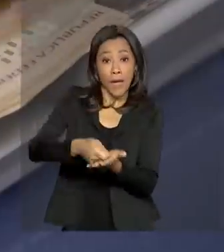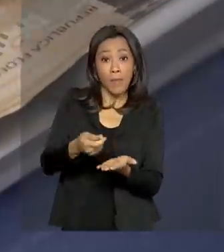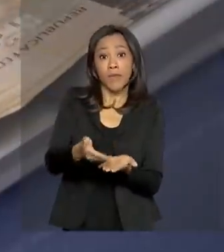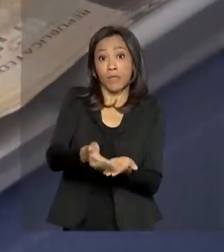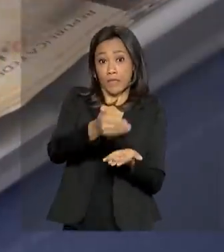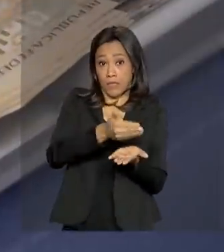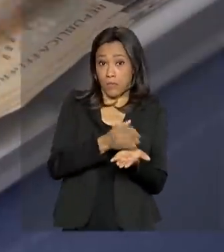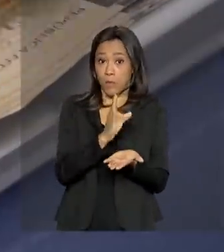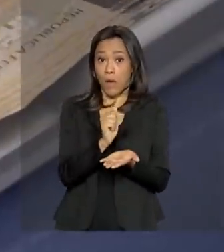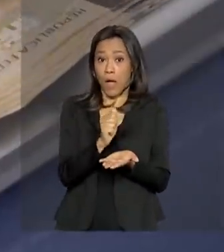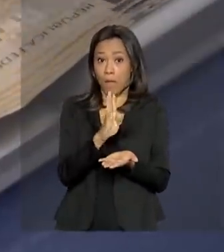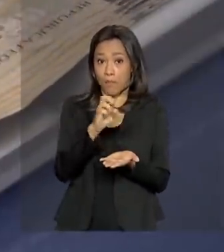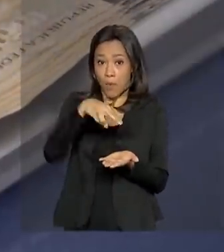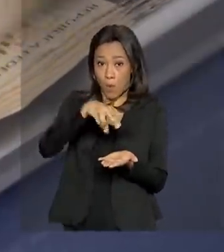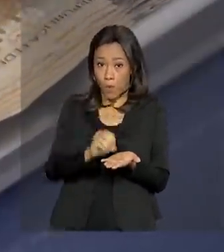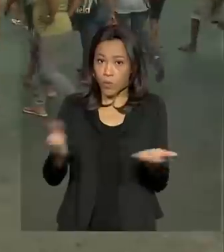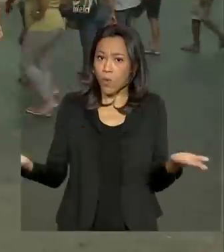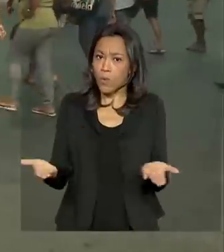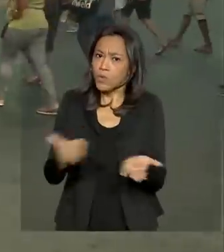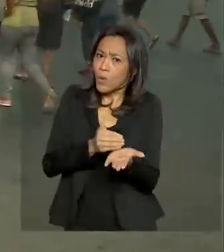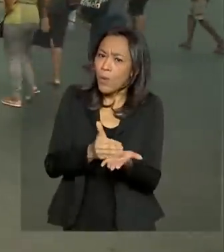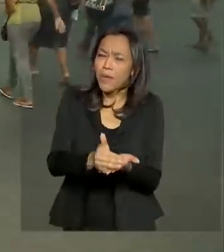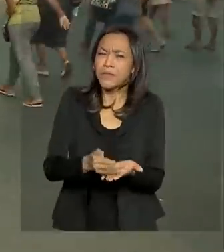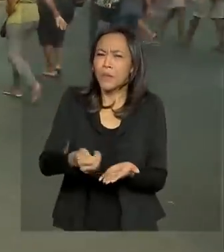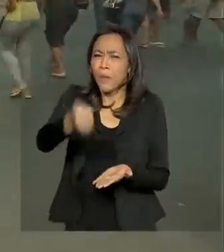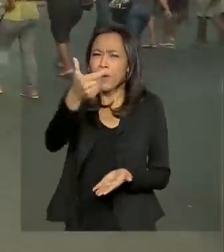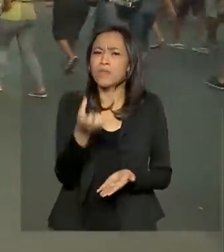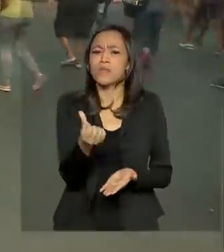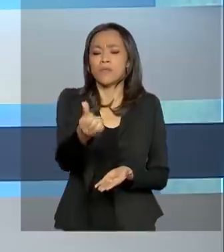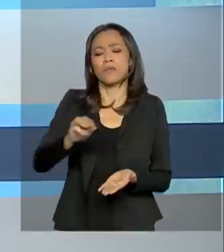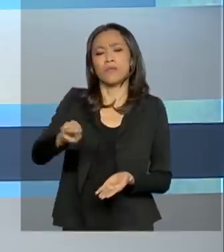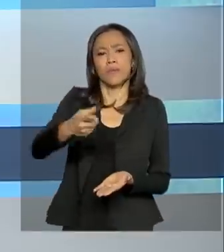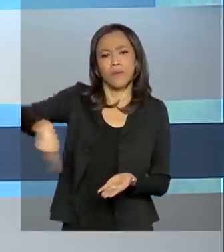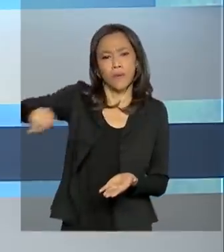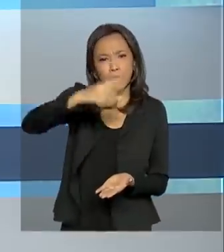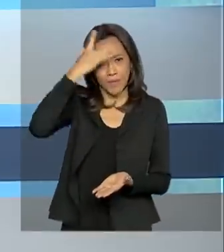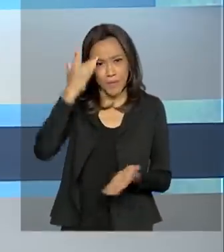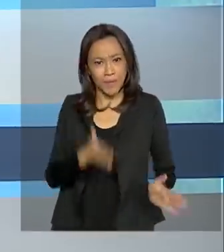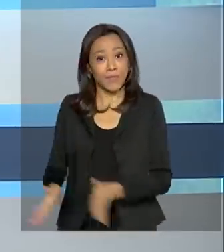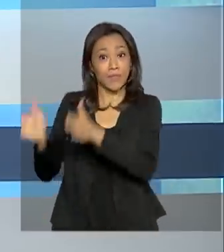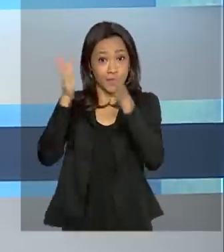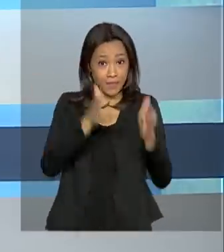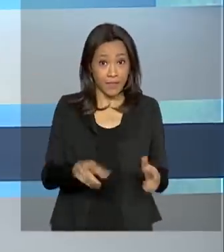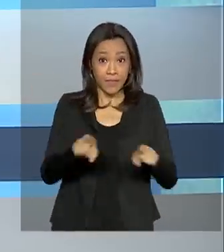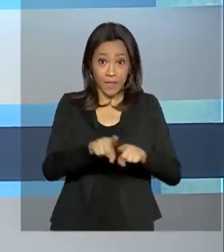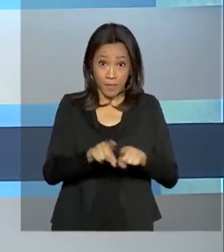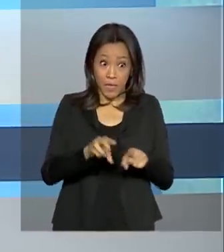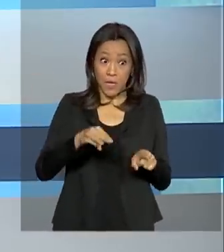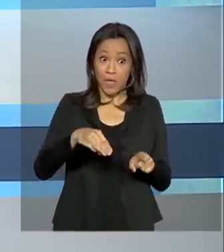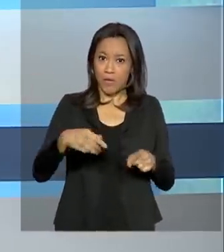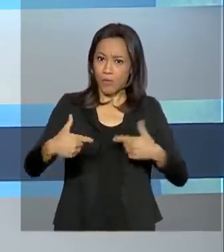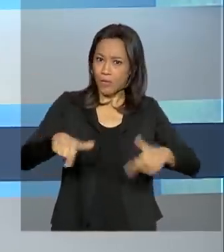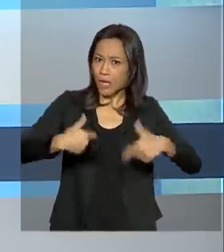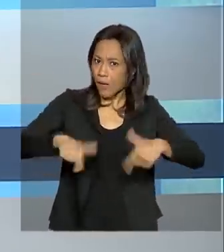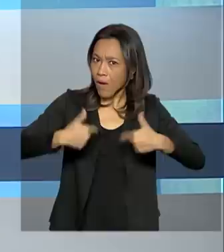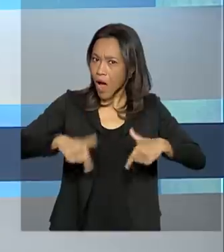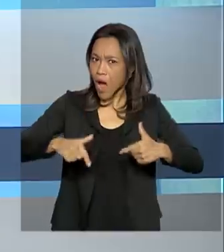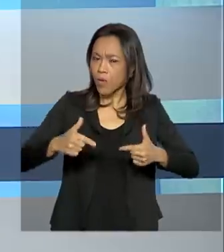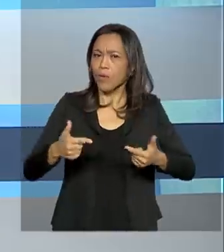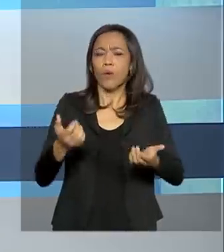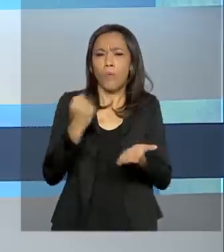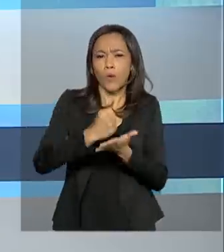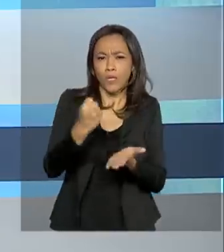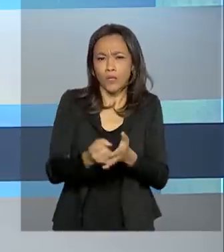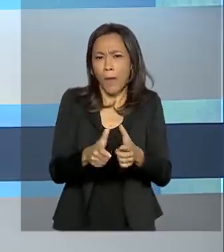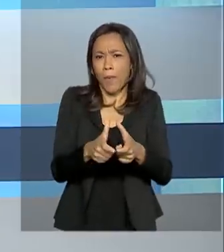abono salarial começam hoje para quase 6 milhões de trabalhadores. E veja também, mercado de trabalho apresenta leve reação